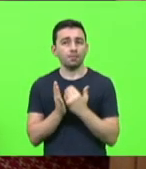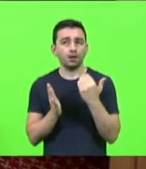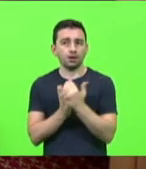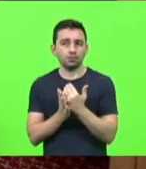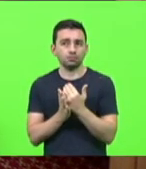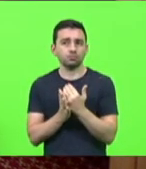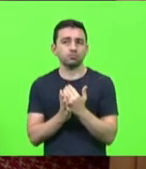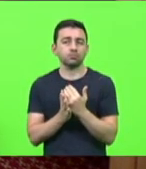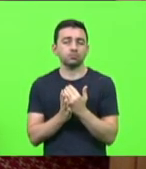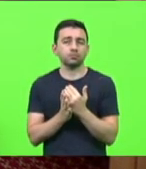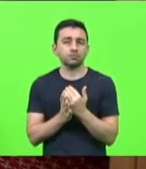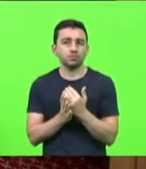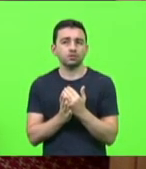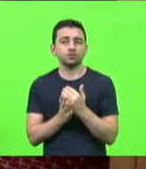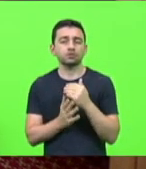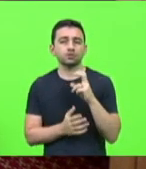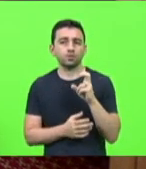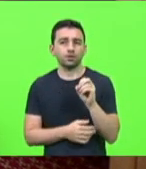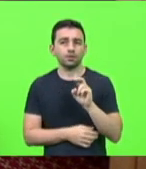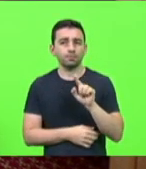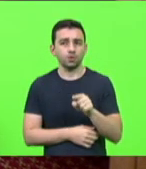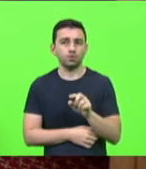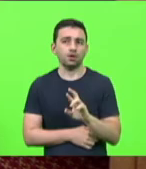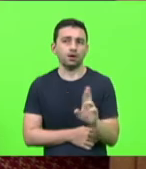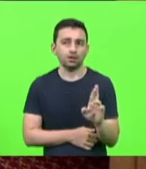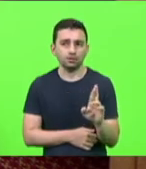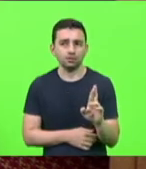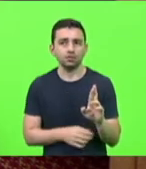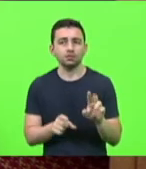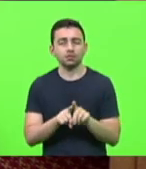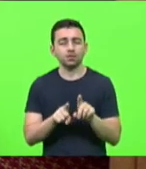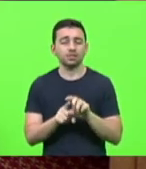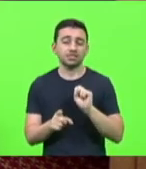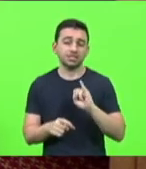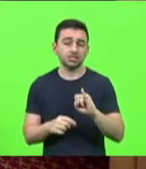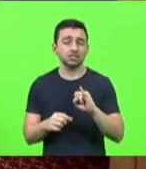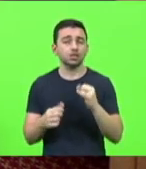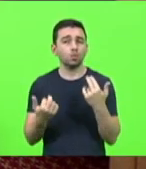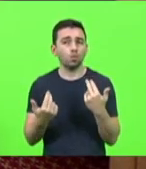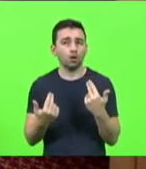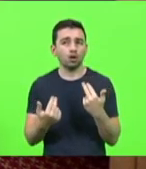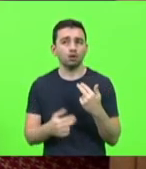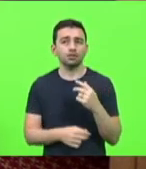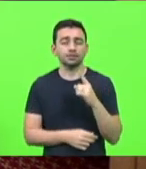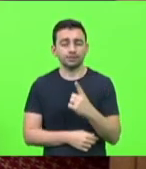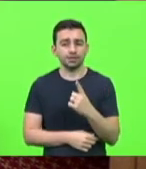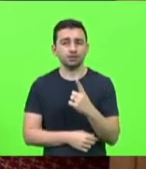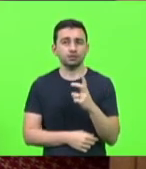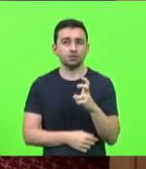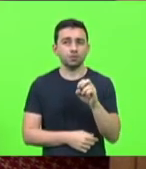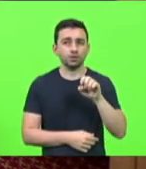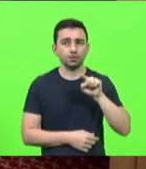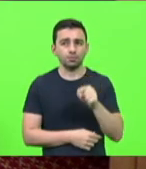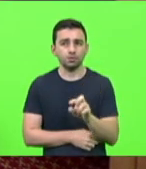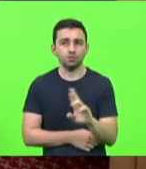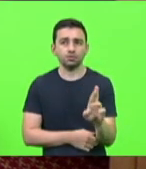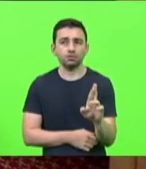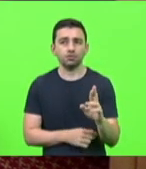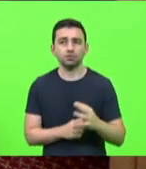cálculo que exceder 50 mil reais e for igual ou inferior a 150 mil reais